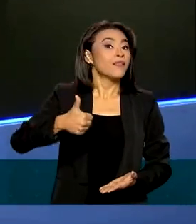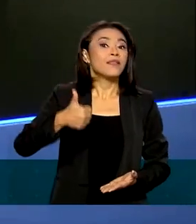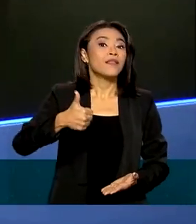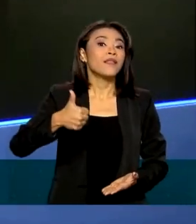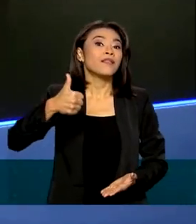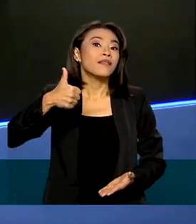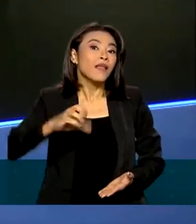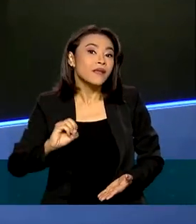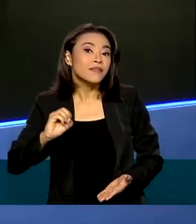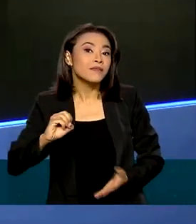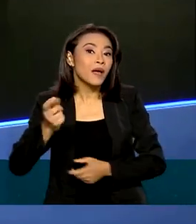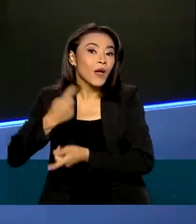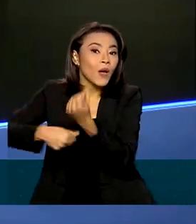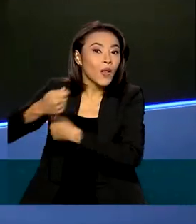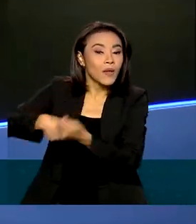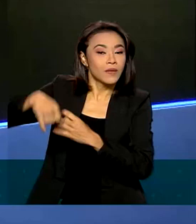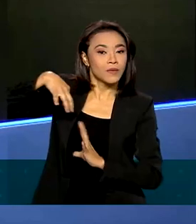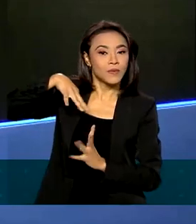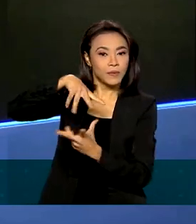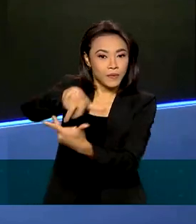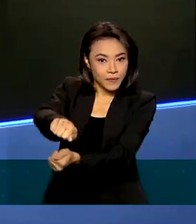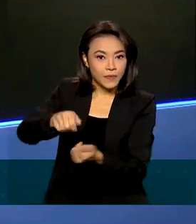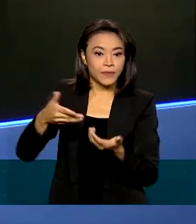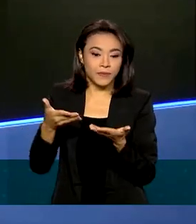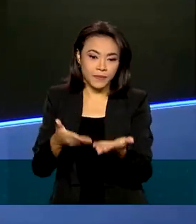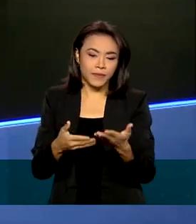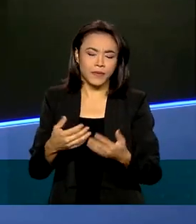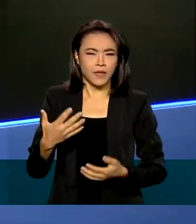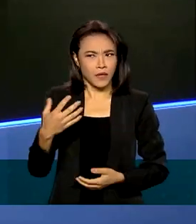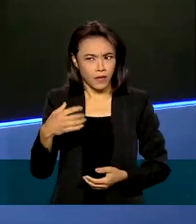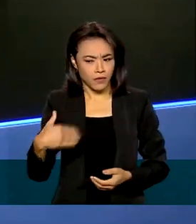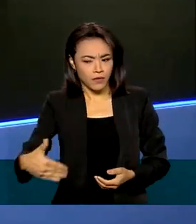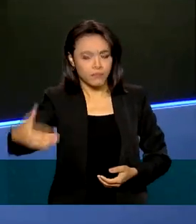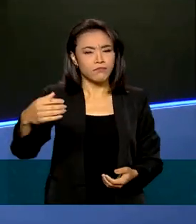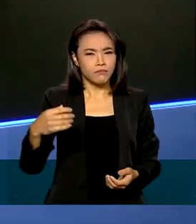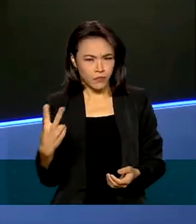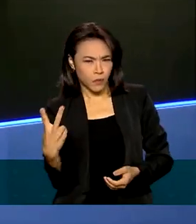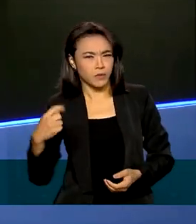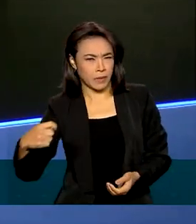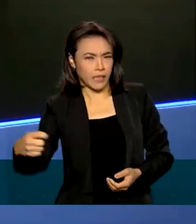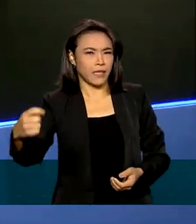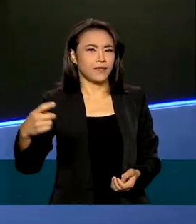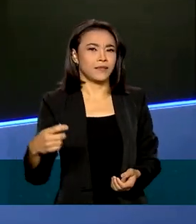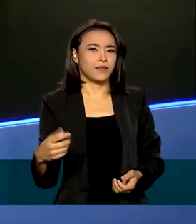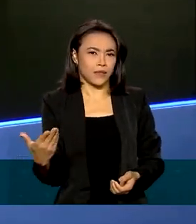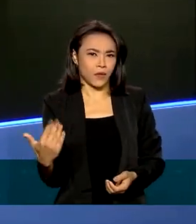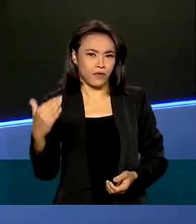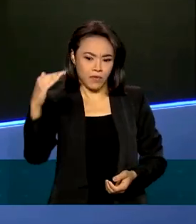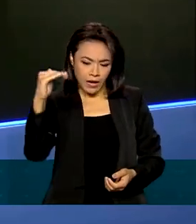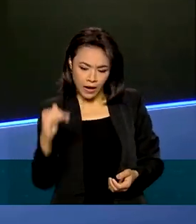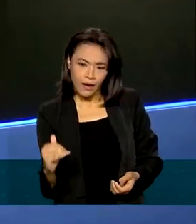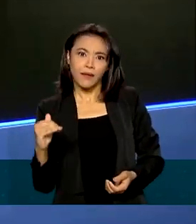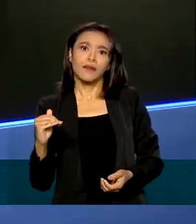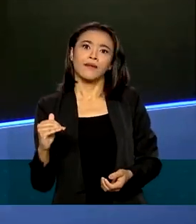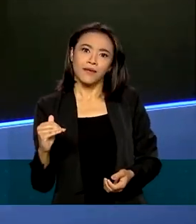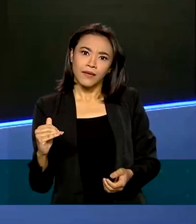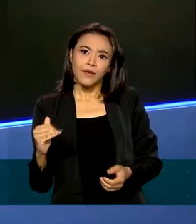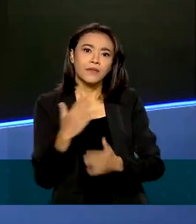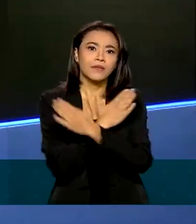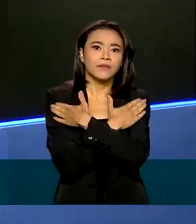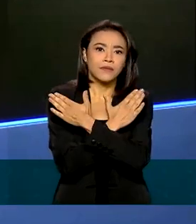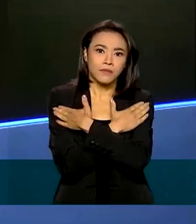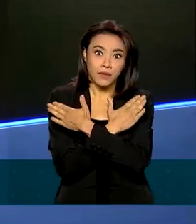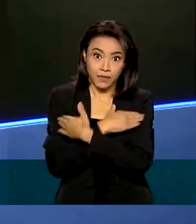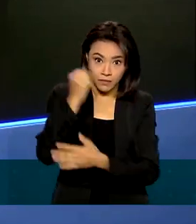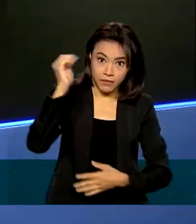Espero que, na maneira como está indo mais dois meses, a gente deva ter um dígito na taxa de